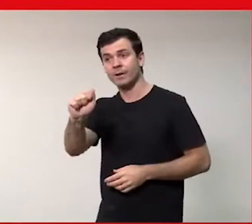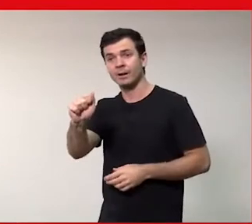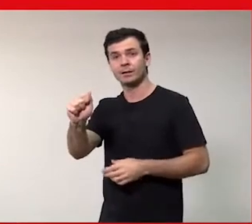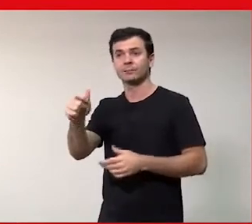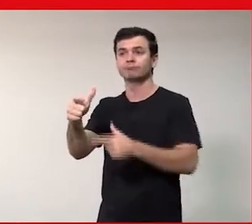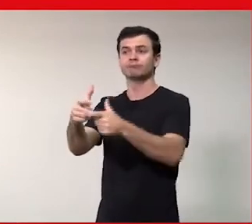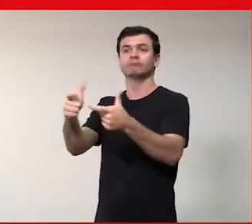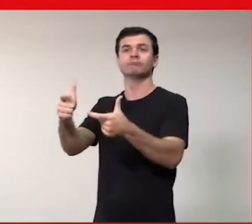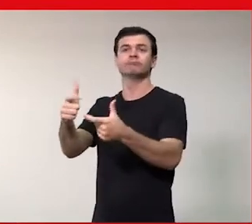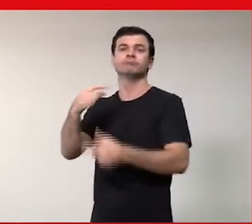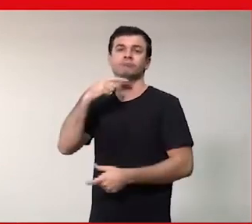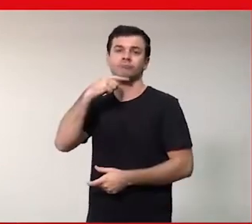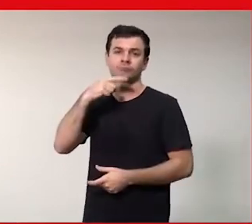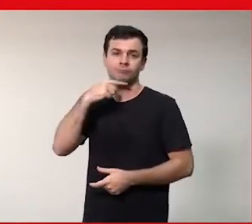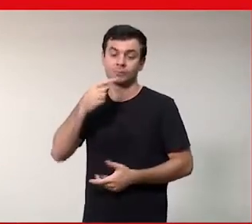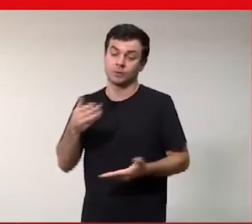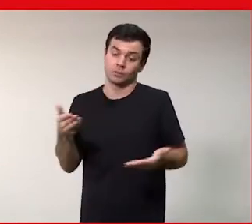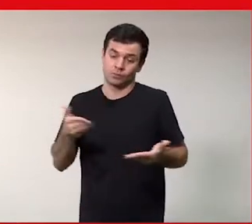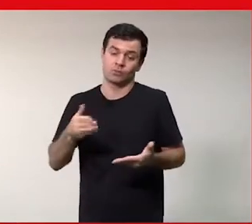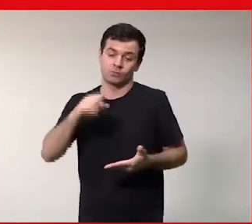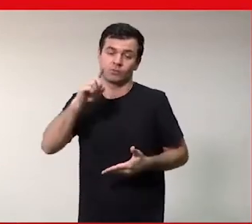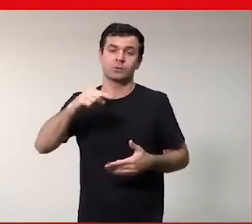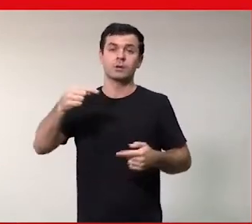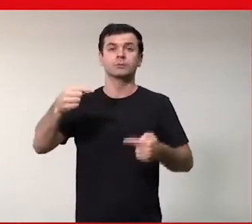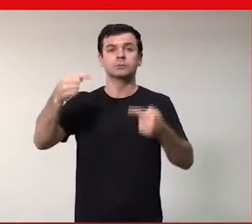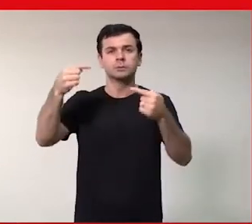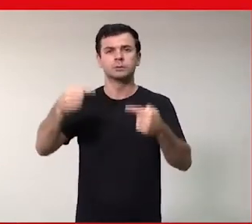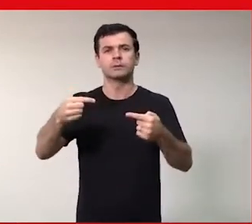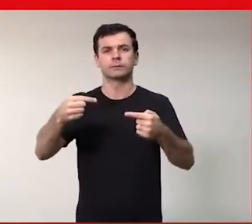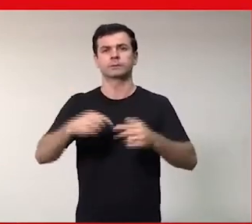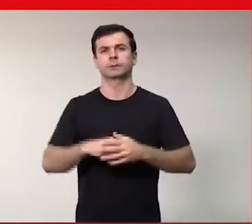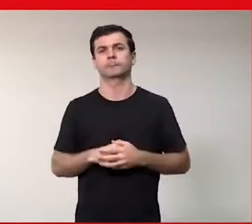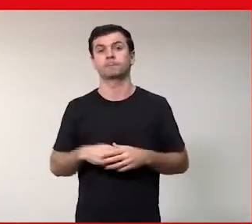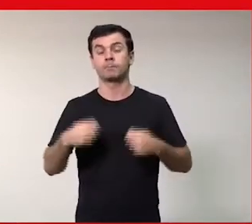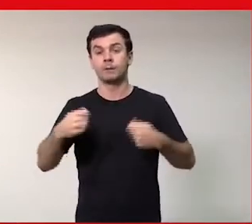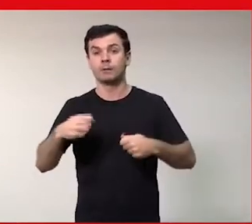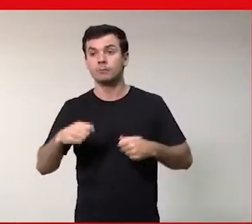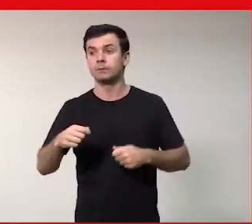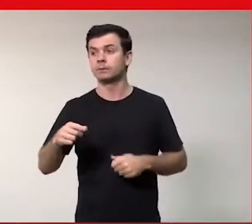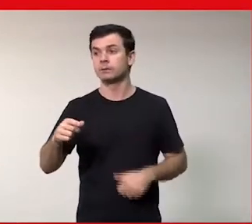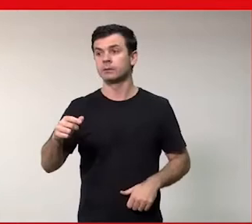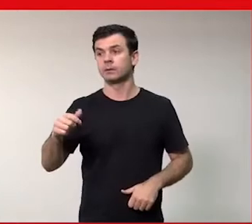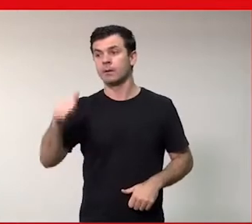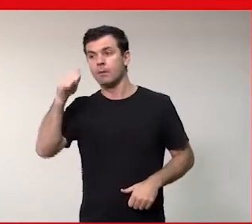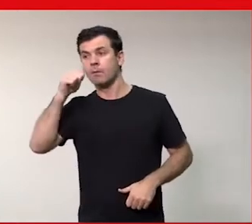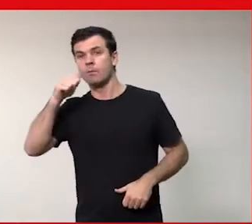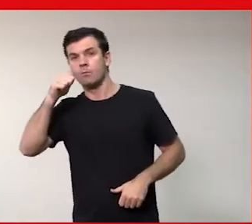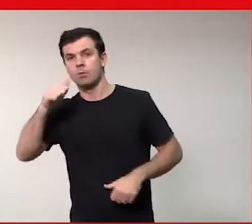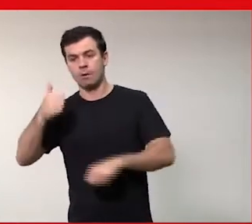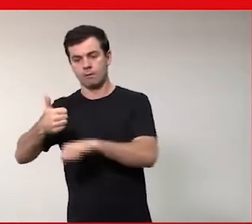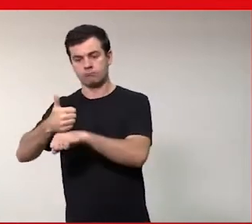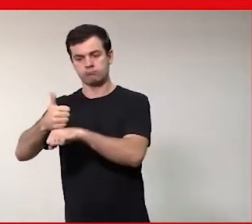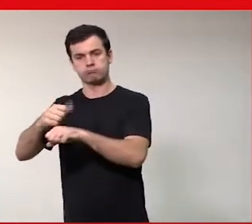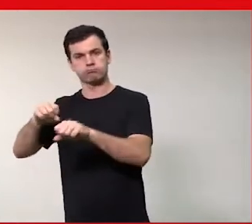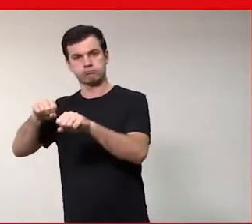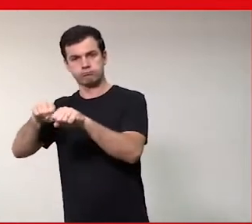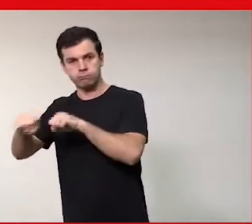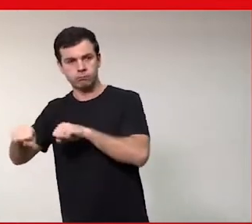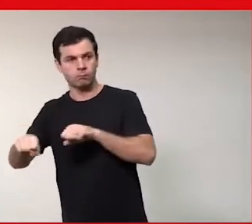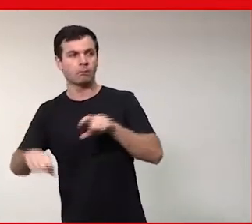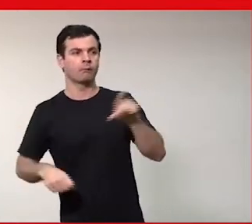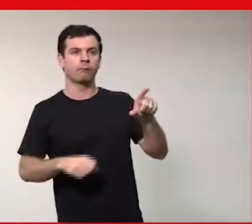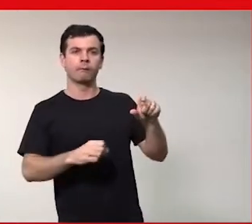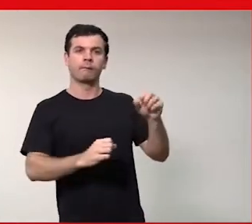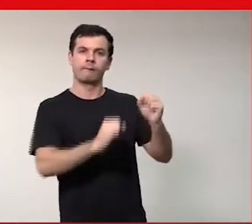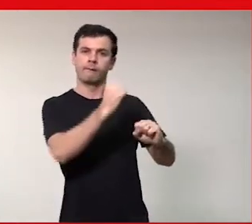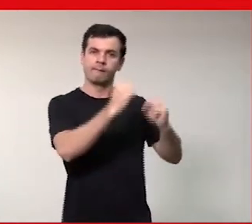desafio. É a gente conseguir conectar todas essas. Assim, o desafio de contratar de 10 a, de